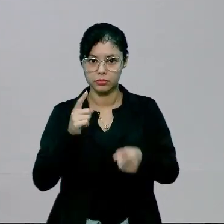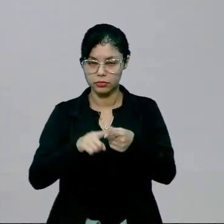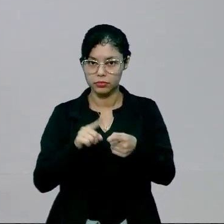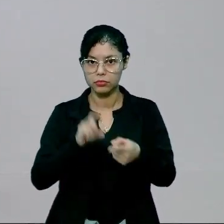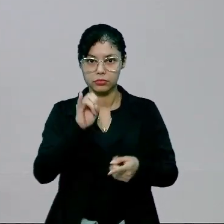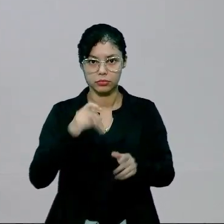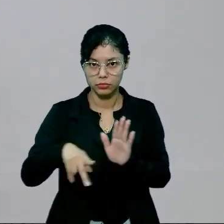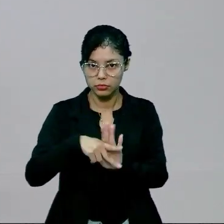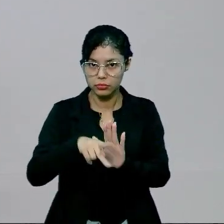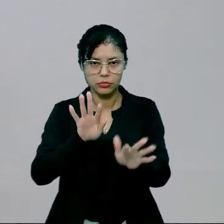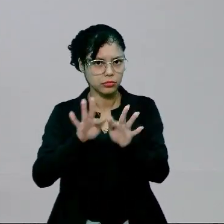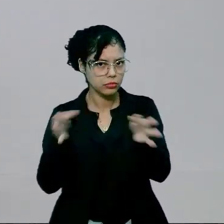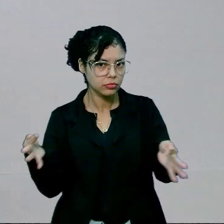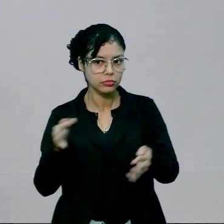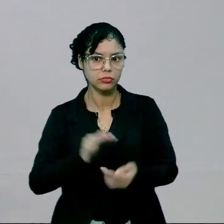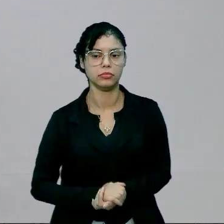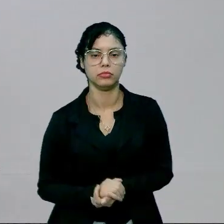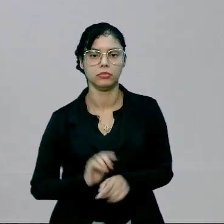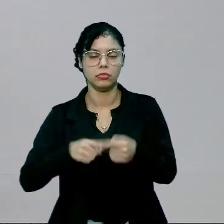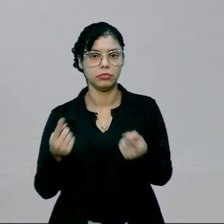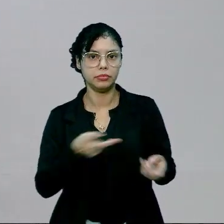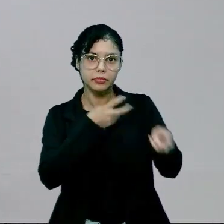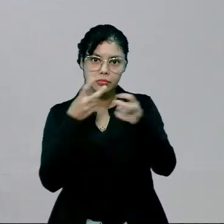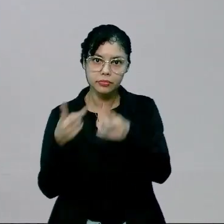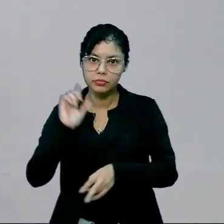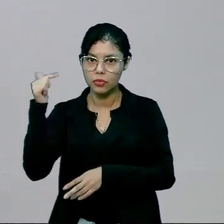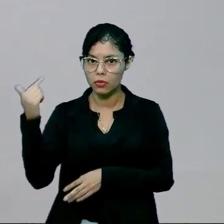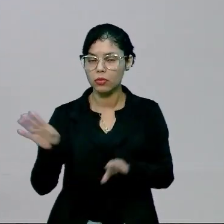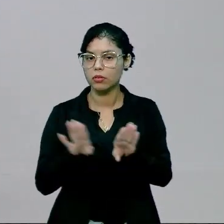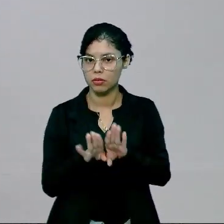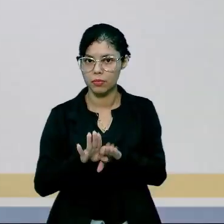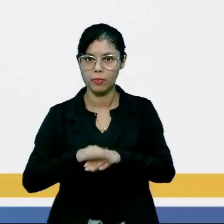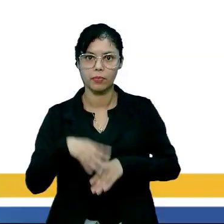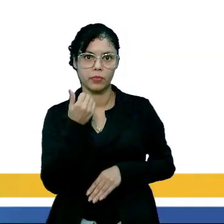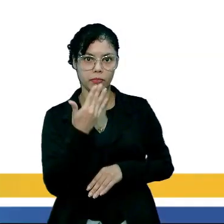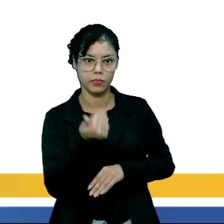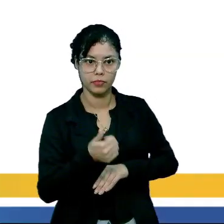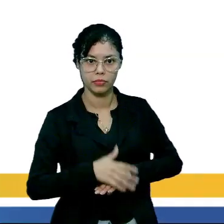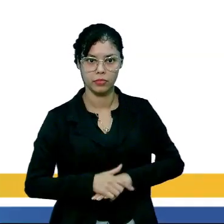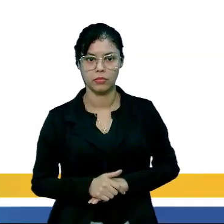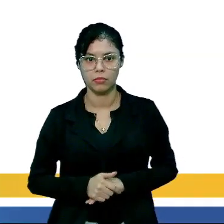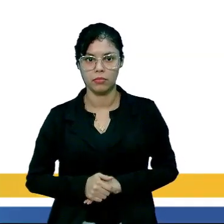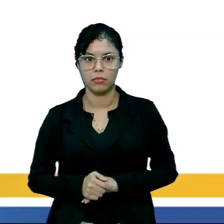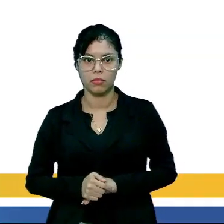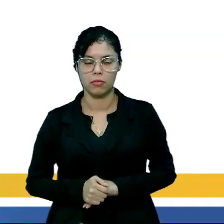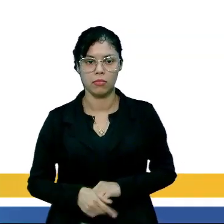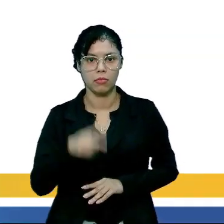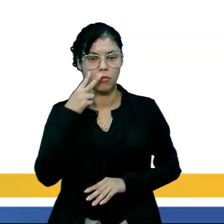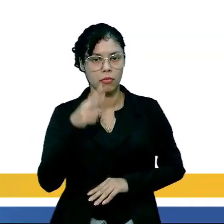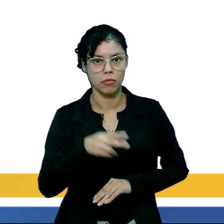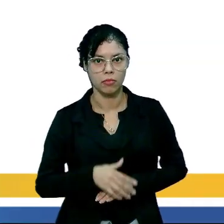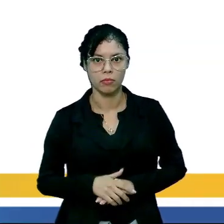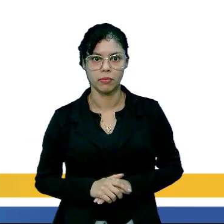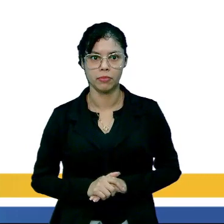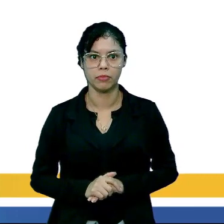fosse só por eles, era muito simples. Mas a gente tem que observar o outro lado também. Tudo bem? Então, vejamos.